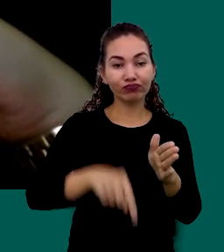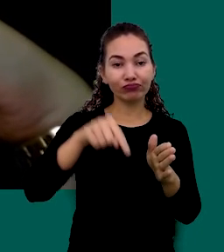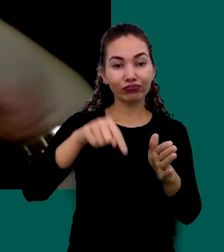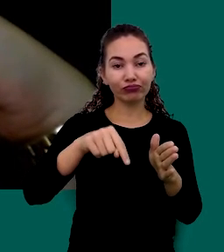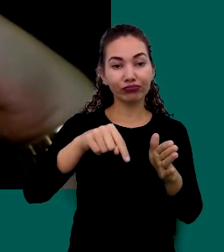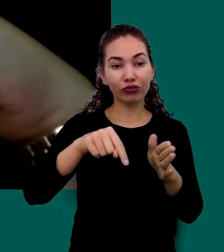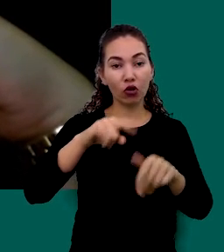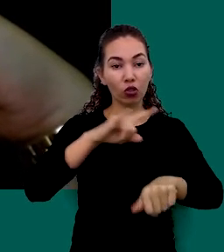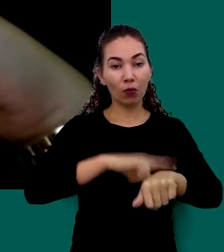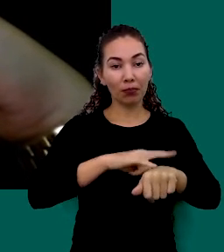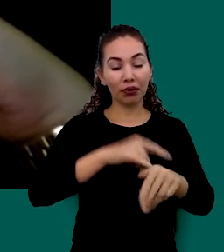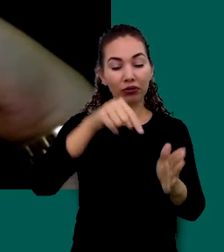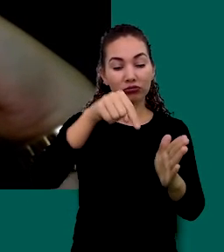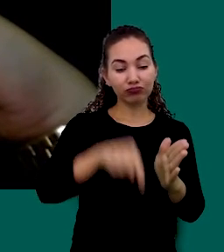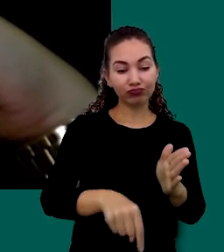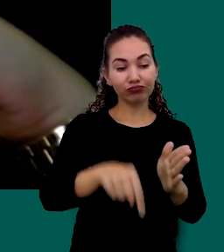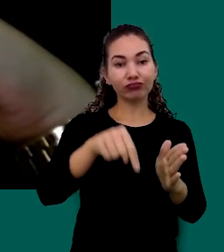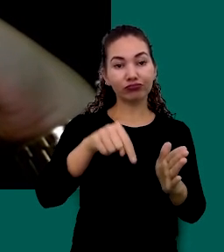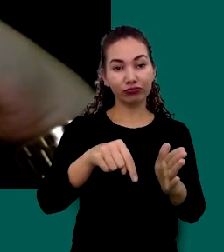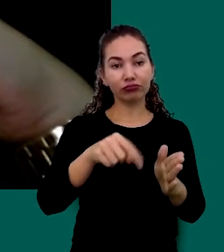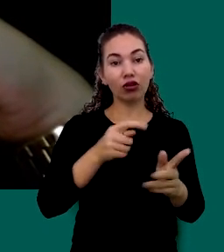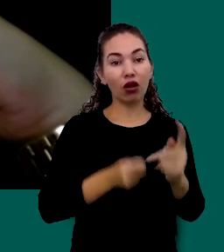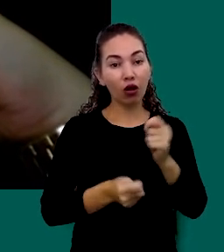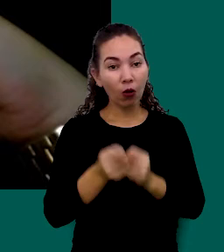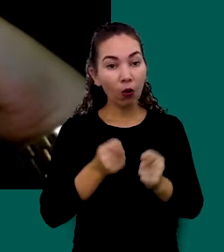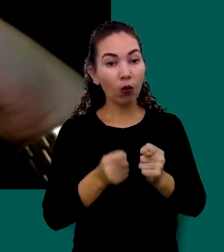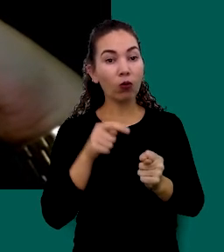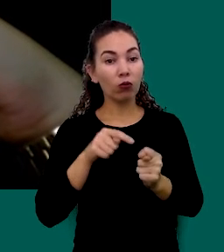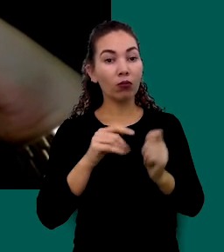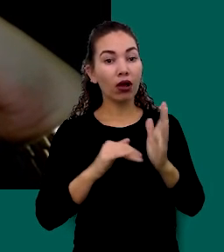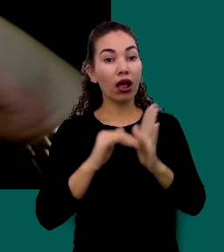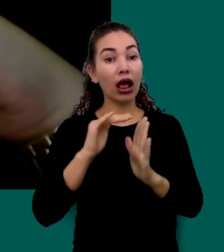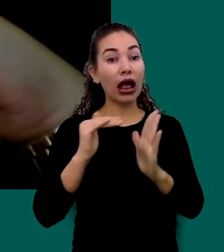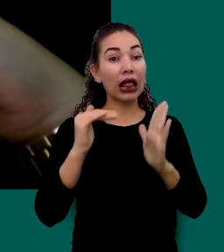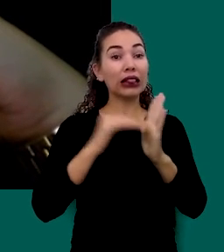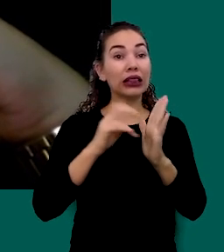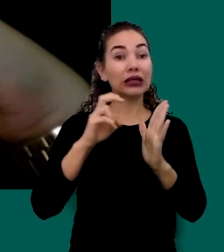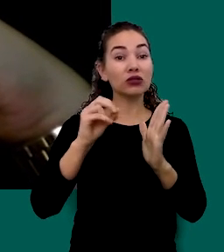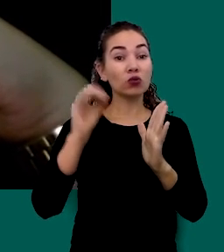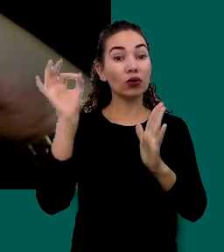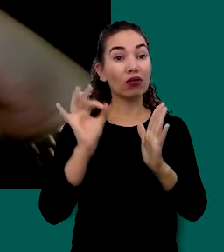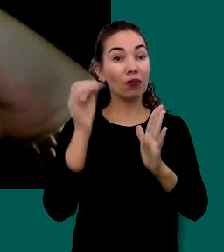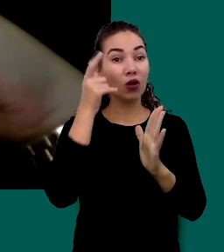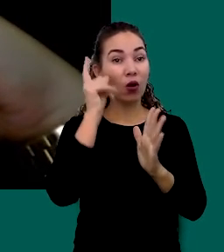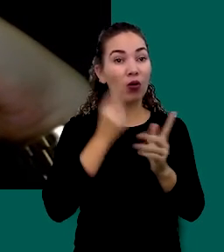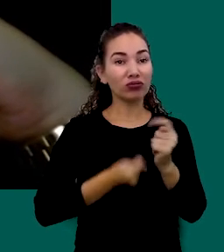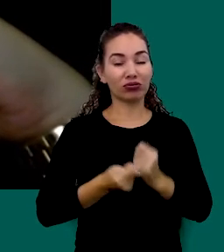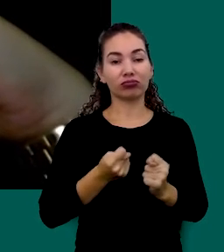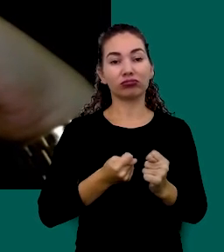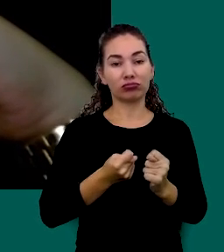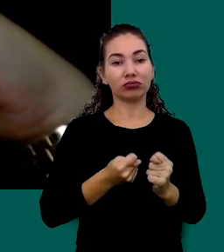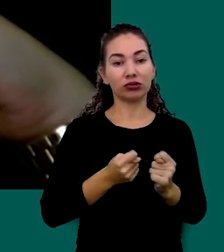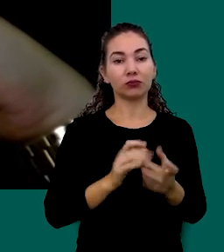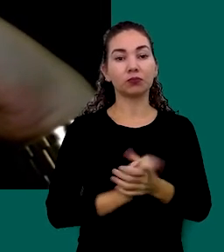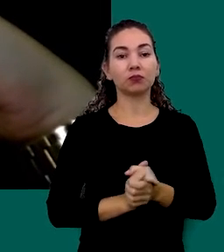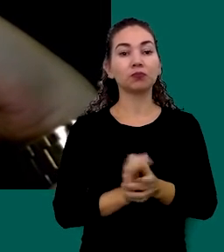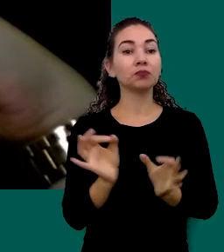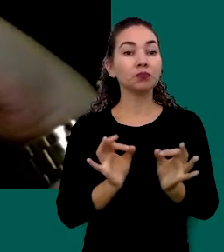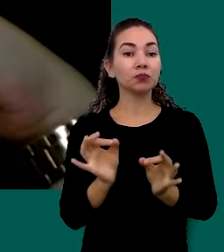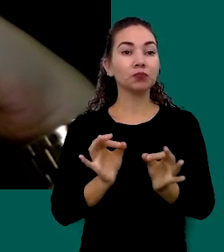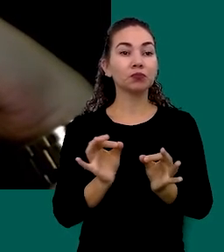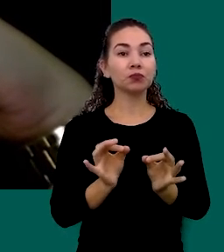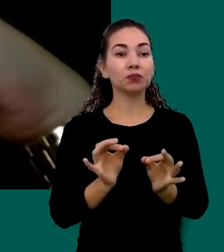Torneiras A Economia Muitas Vezes Supera Até Os 50% Num Programa De